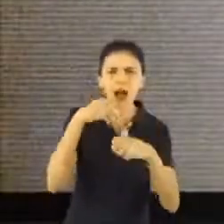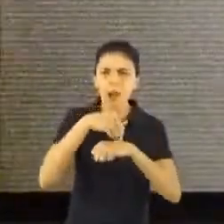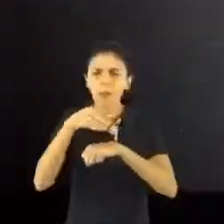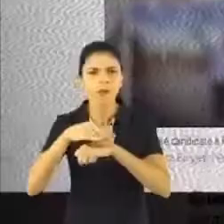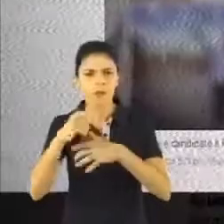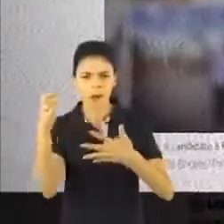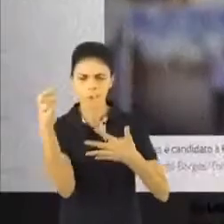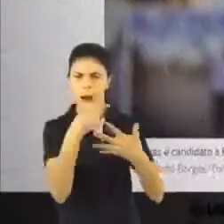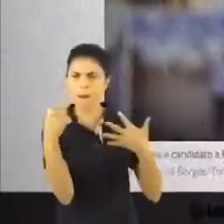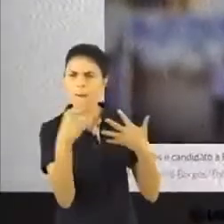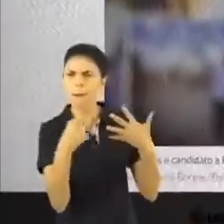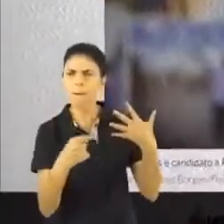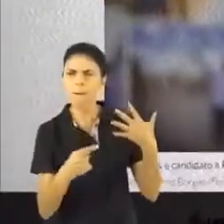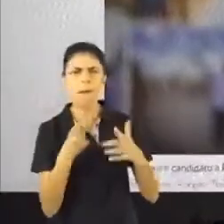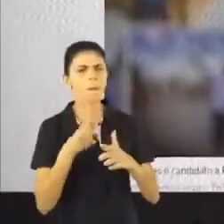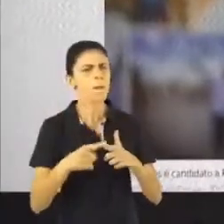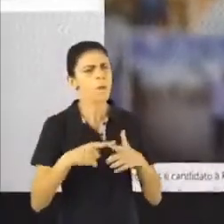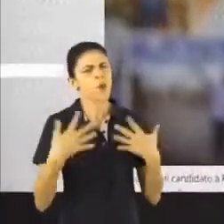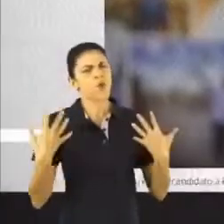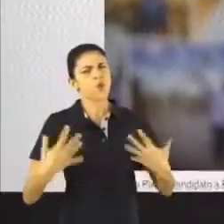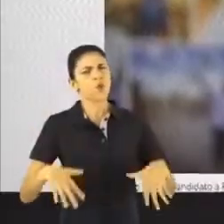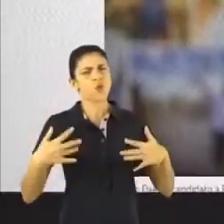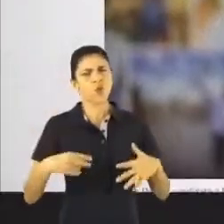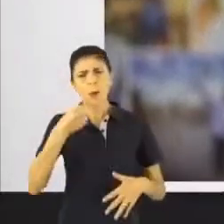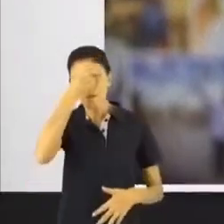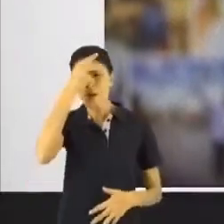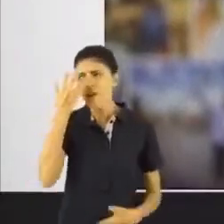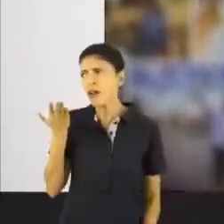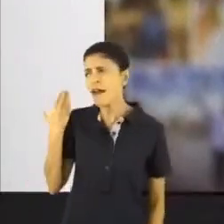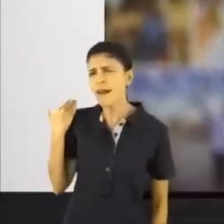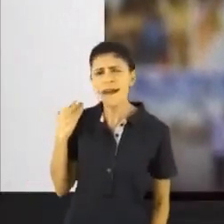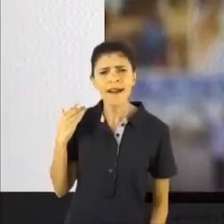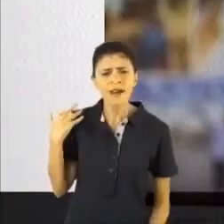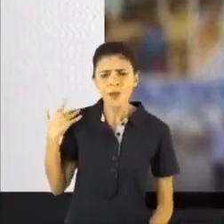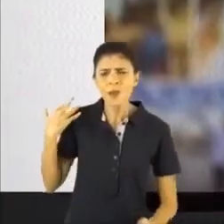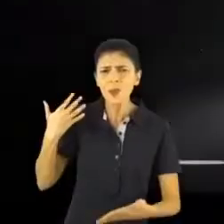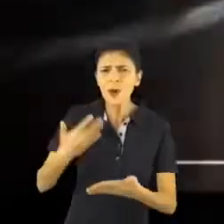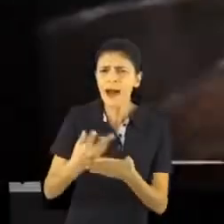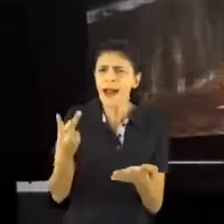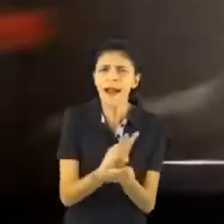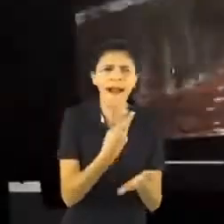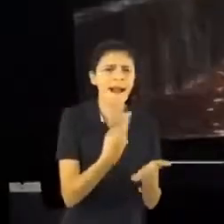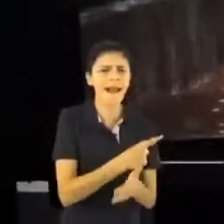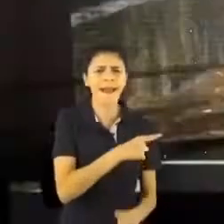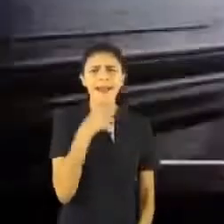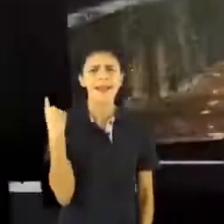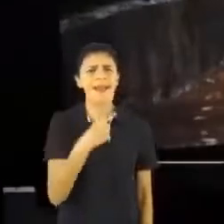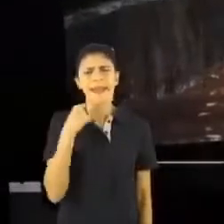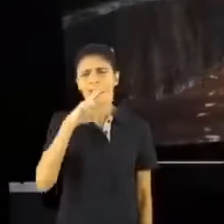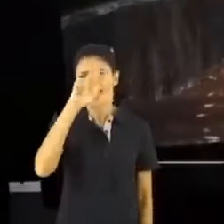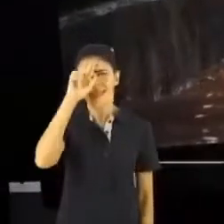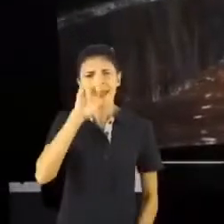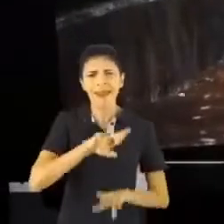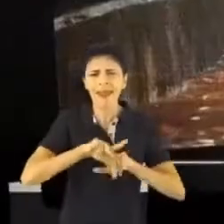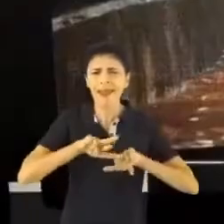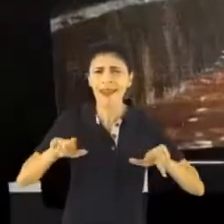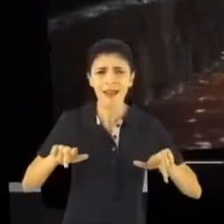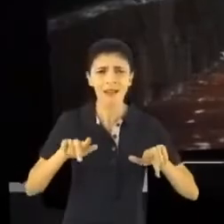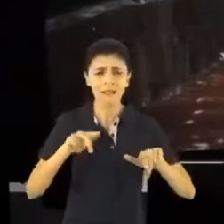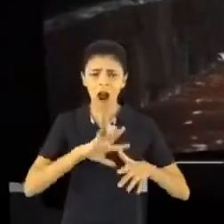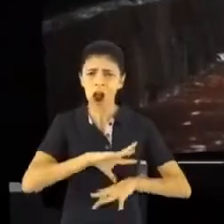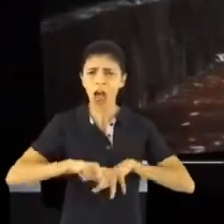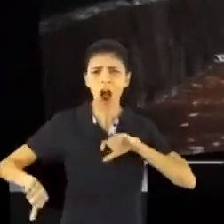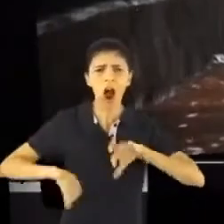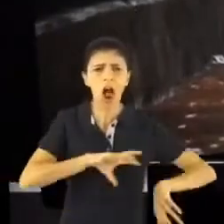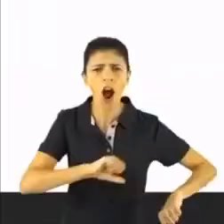Os problemas são enormes. Os últimos prefeitos fizeram muita coisa errada. O resultado está aí. Roubadeira e serviços